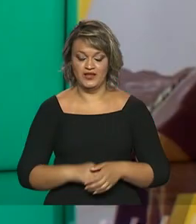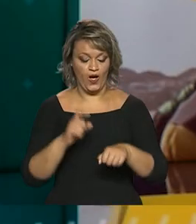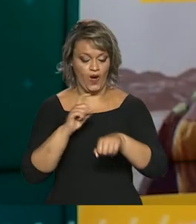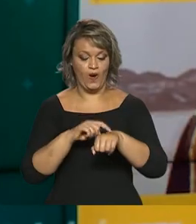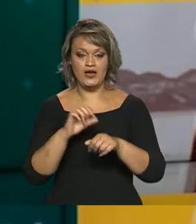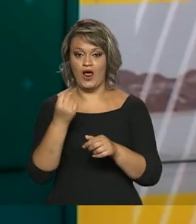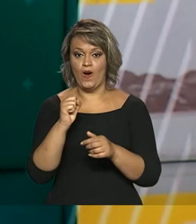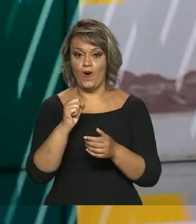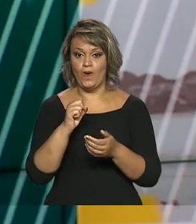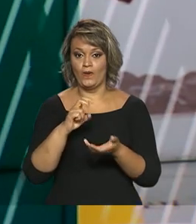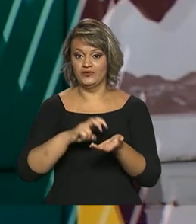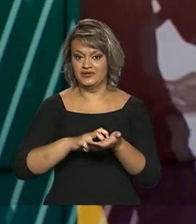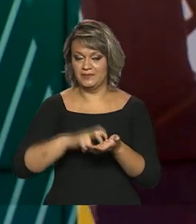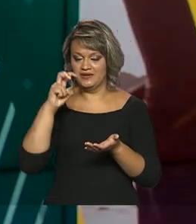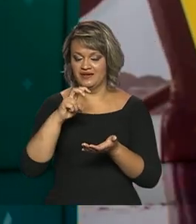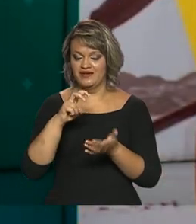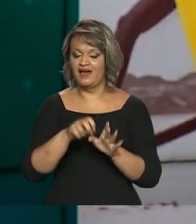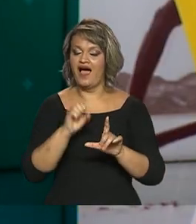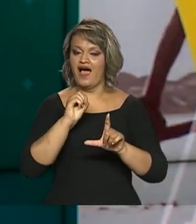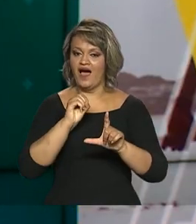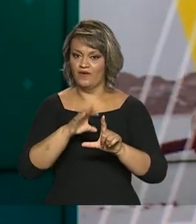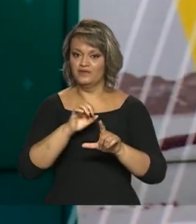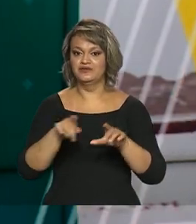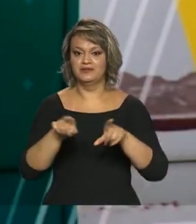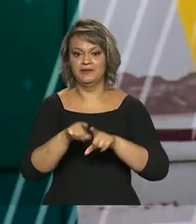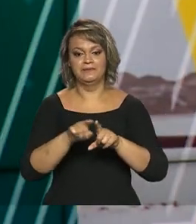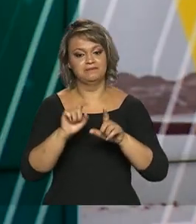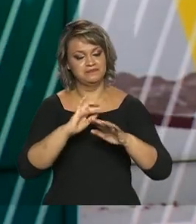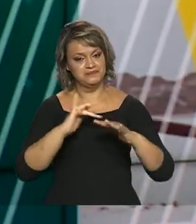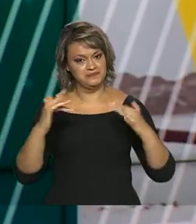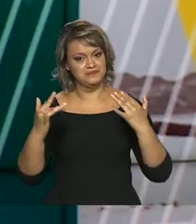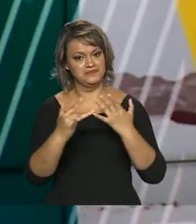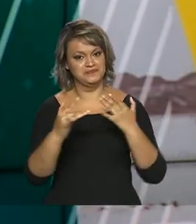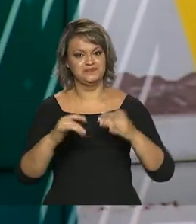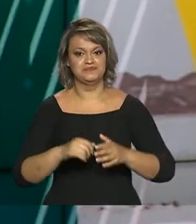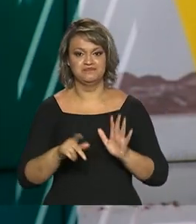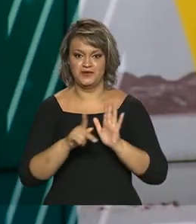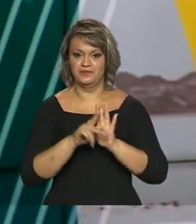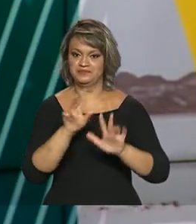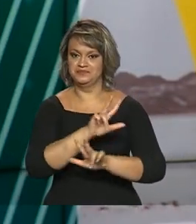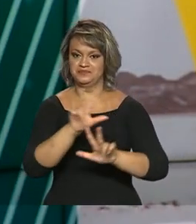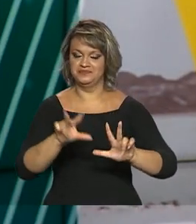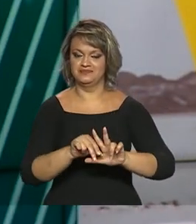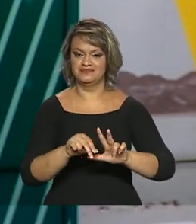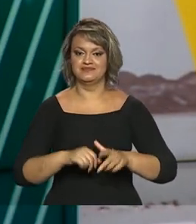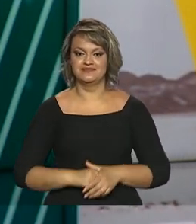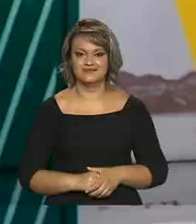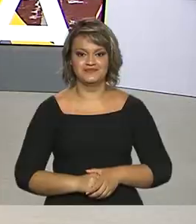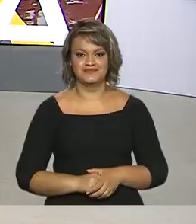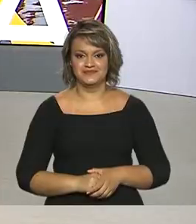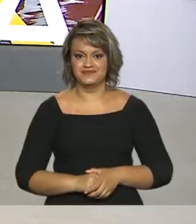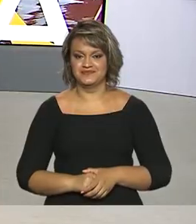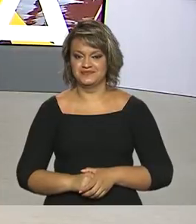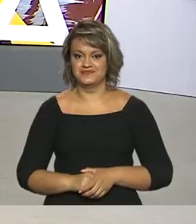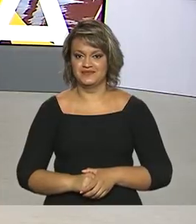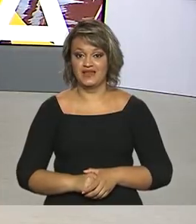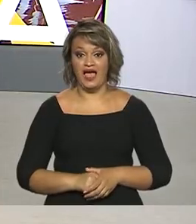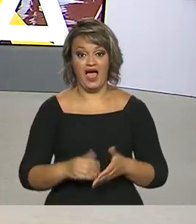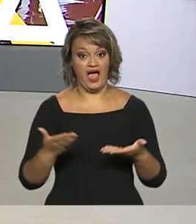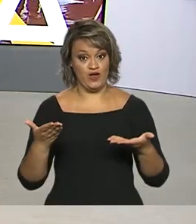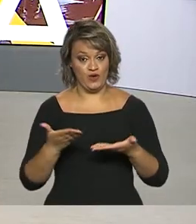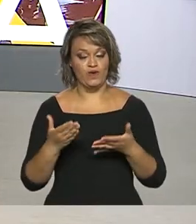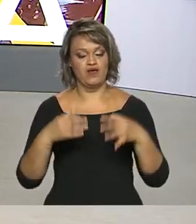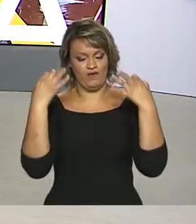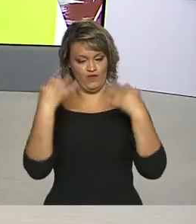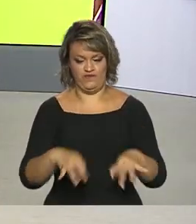Oito horas e um minuto, nós estamos ao vivo também pelas redes sociais da TV Brasil. Agora é